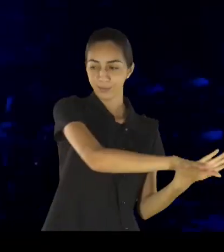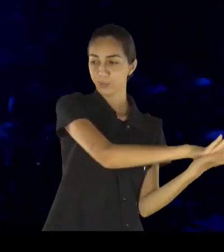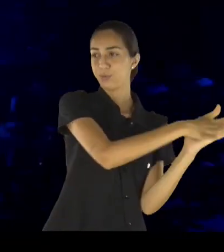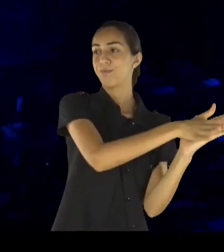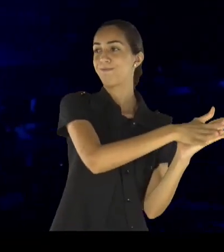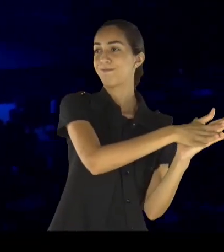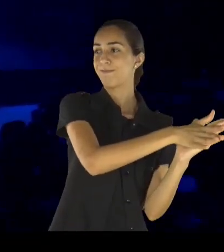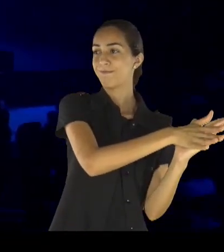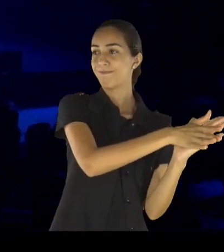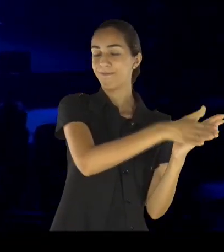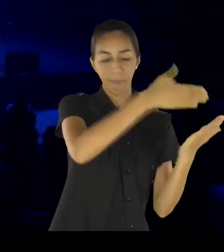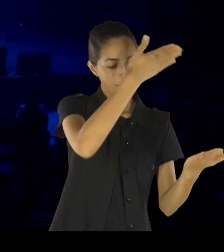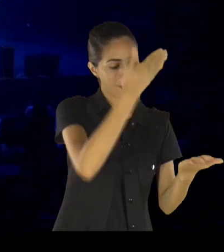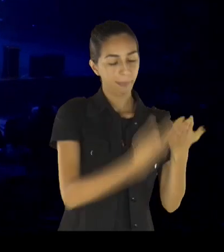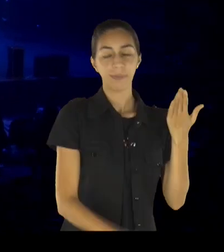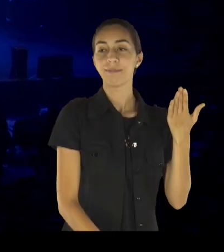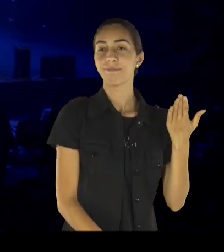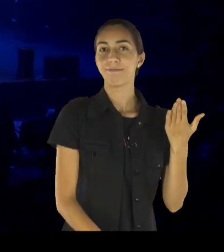Aleluia!